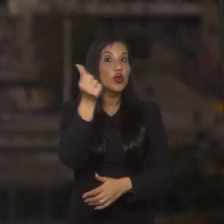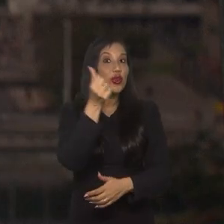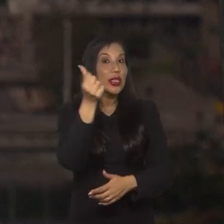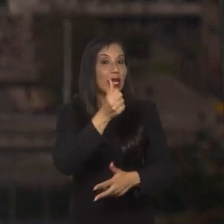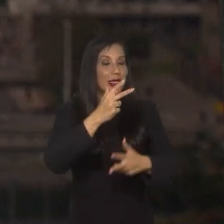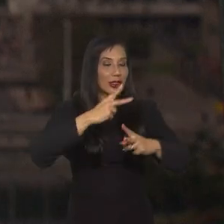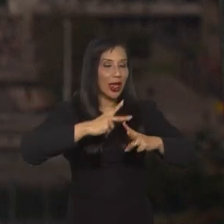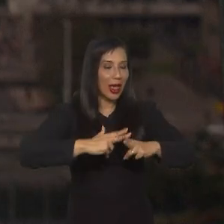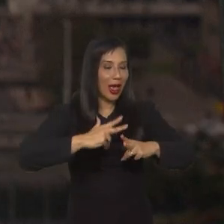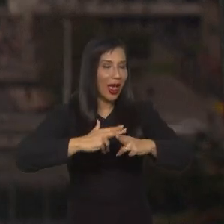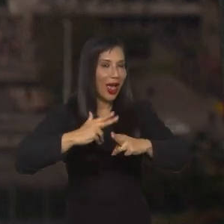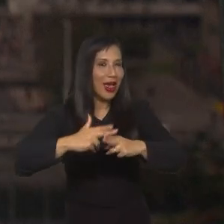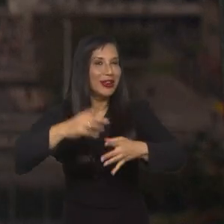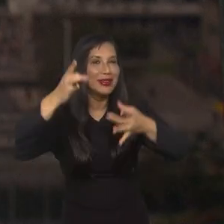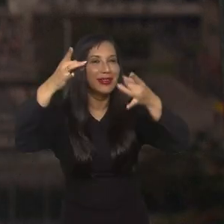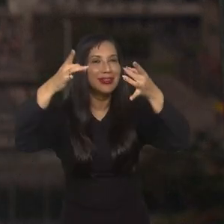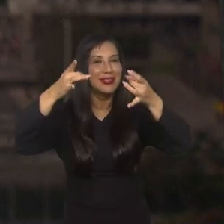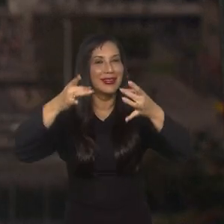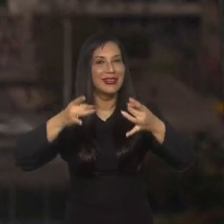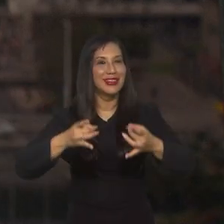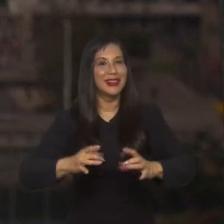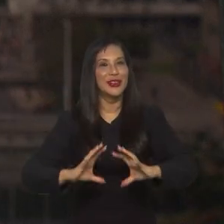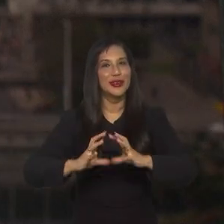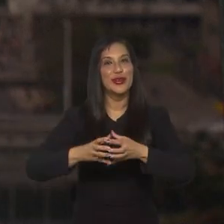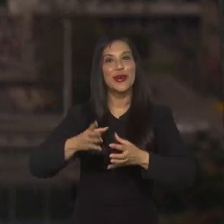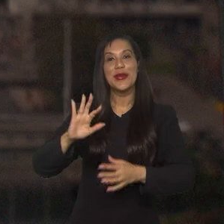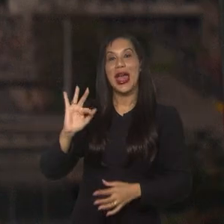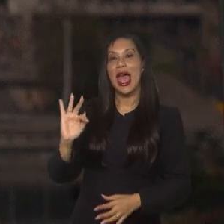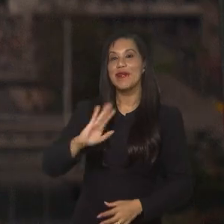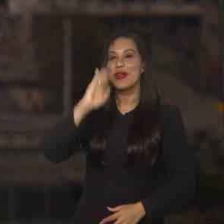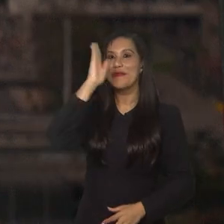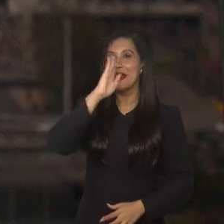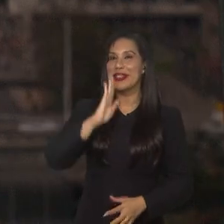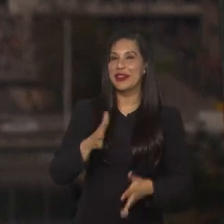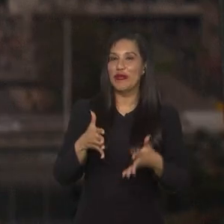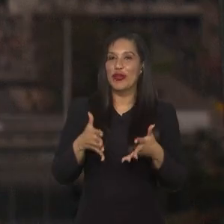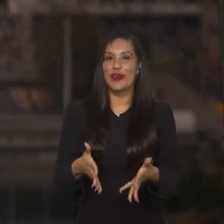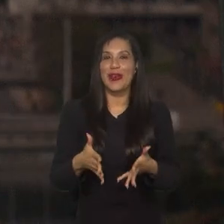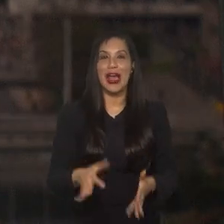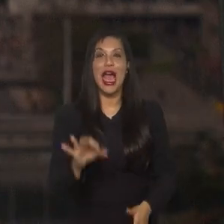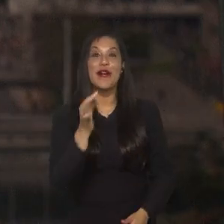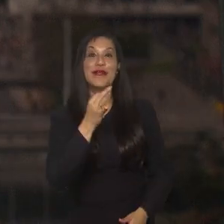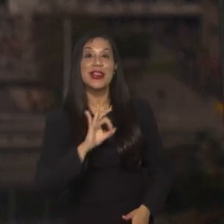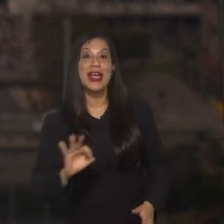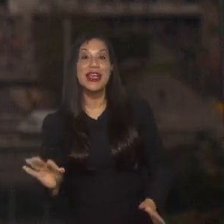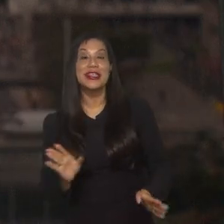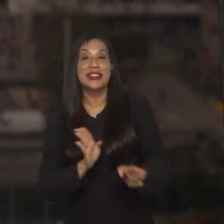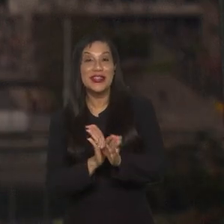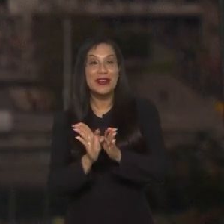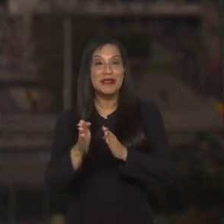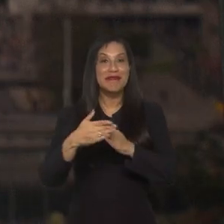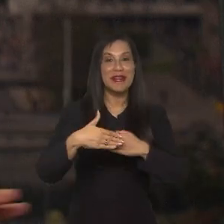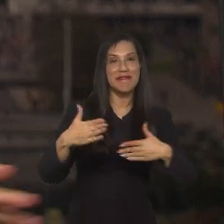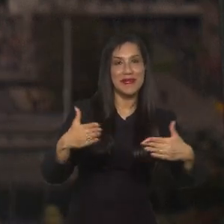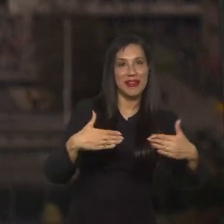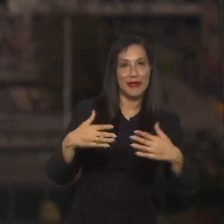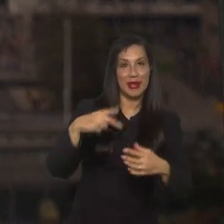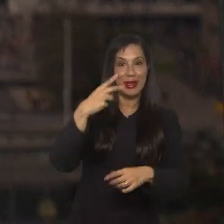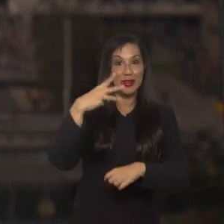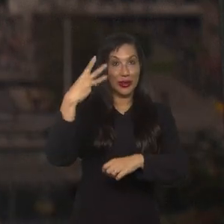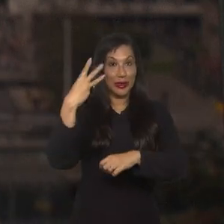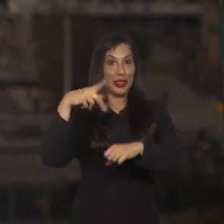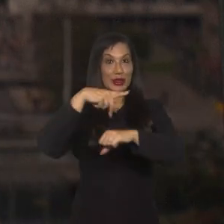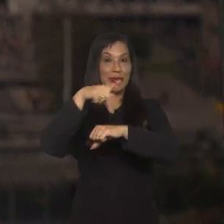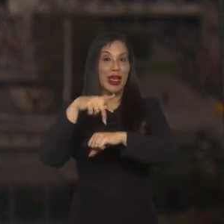detalha tudo sobre o Grupo F. Tem Brasil em campo, minha gente, tem França, Jamaica e Paramá também. Qual a